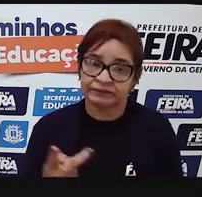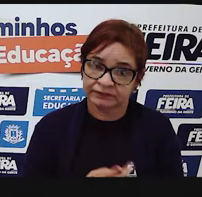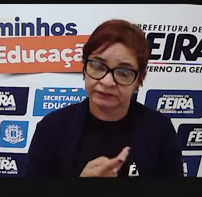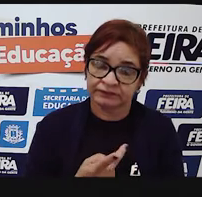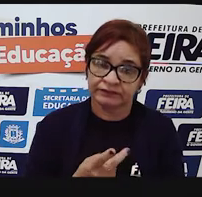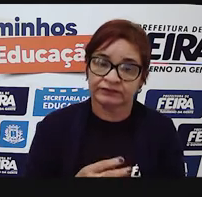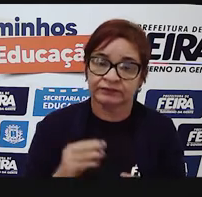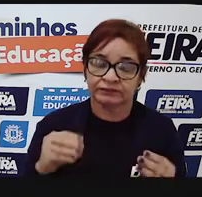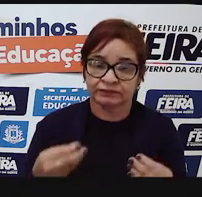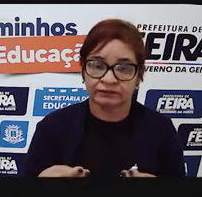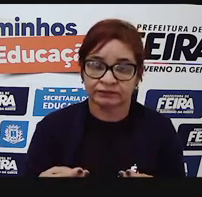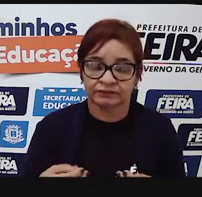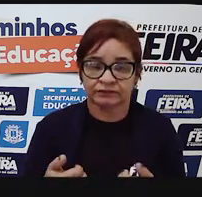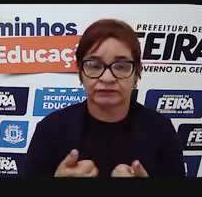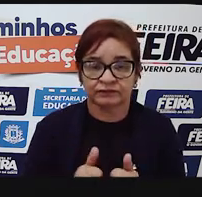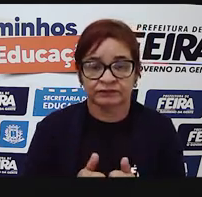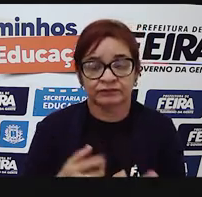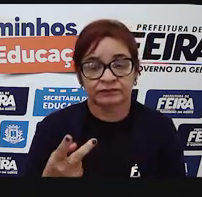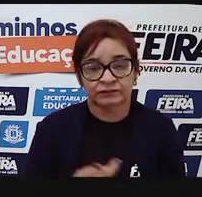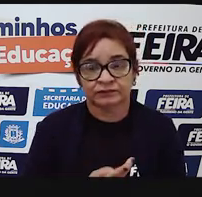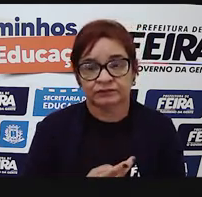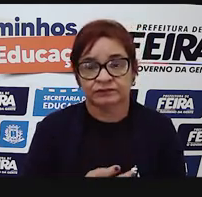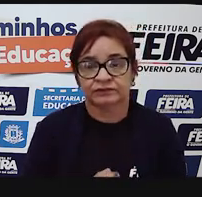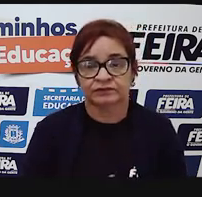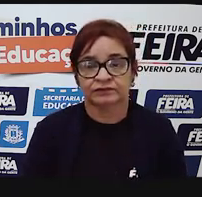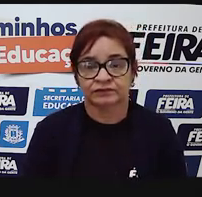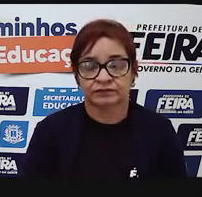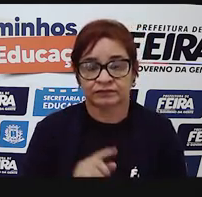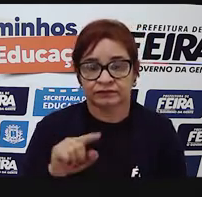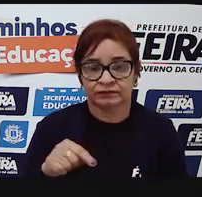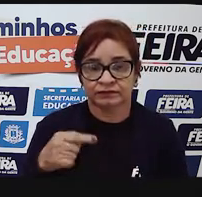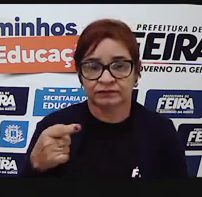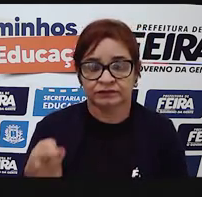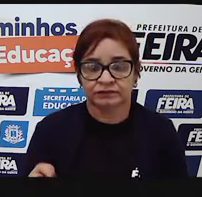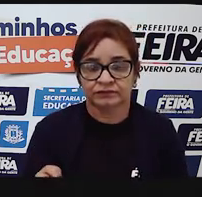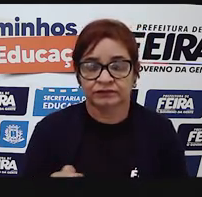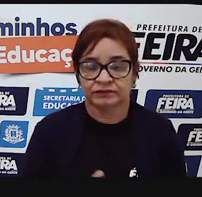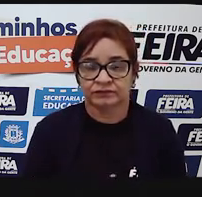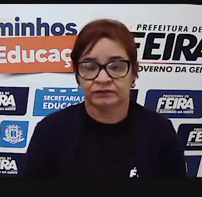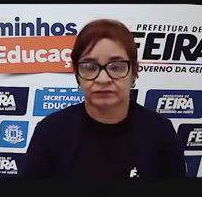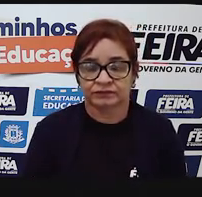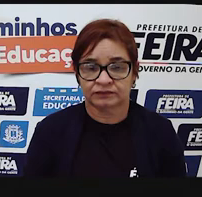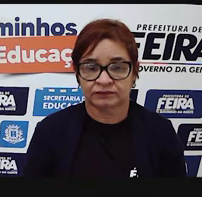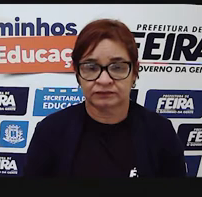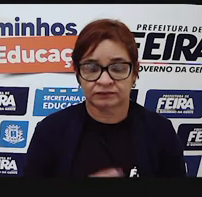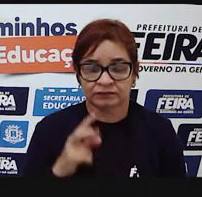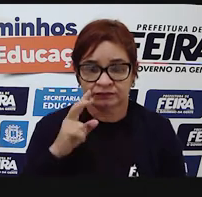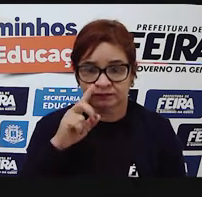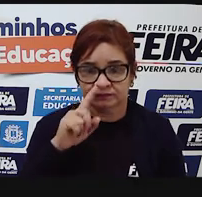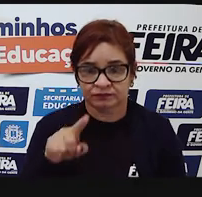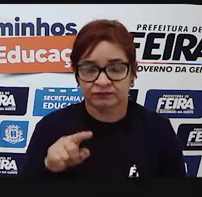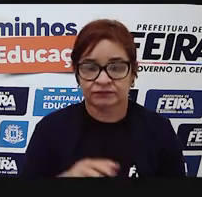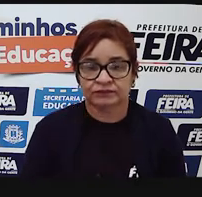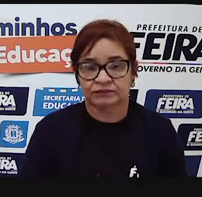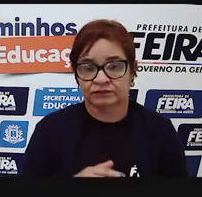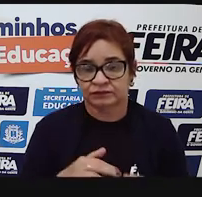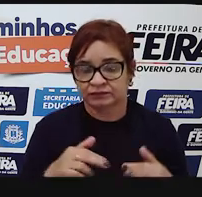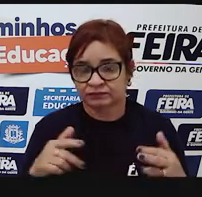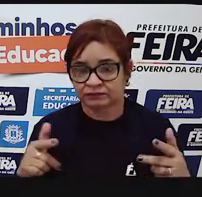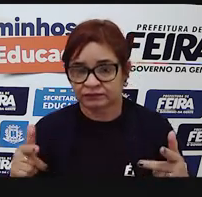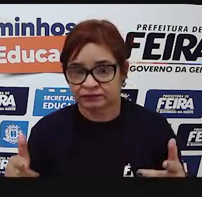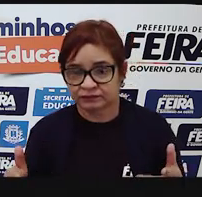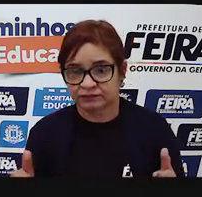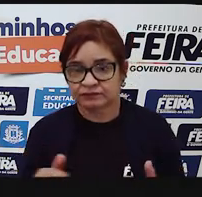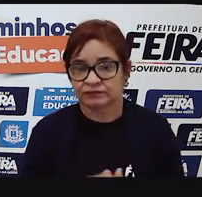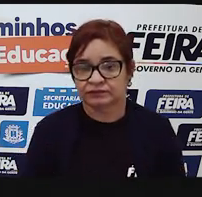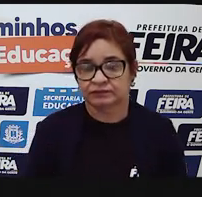quando ocorreu o acidente. A outra imagem, nós já vimos uma imagem mista aí. Temos imagem e